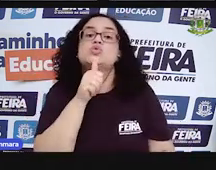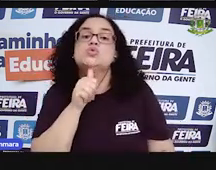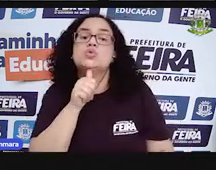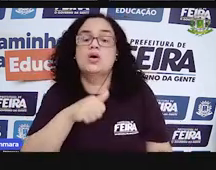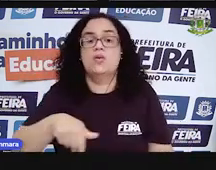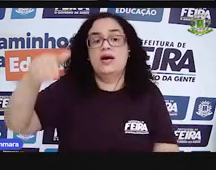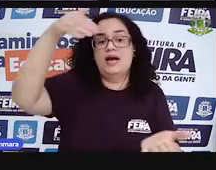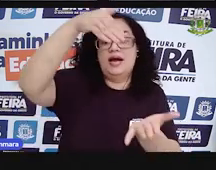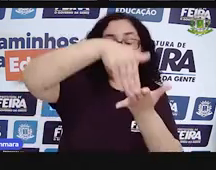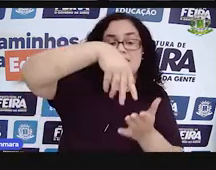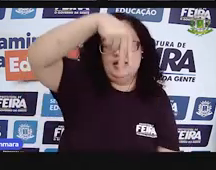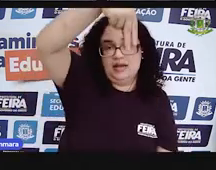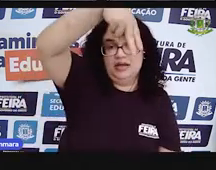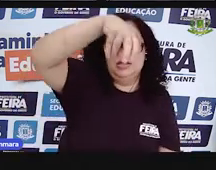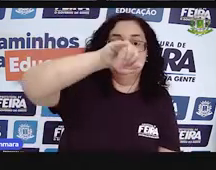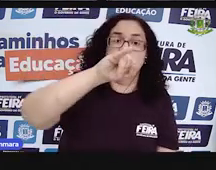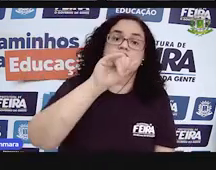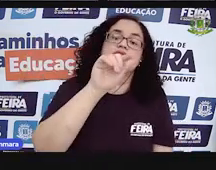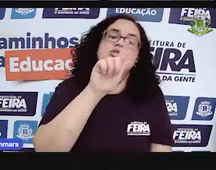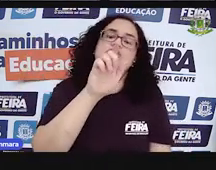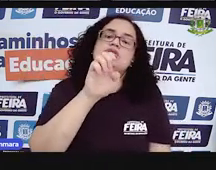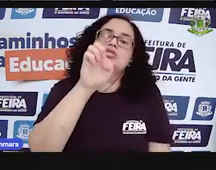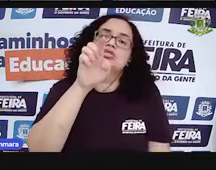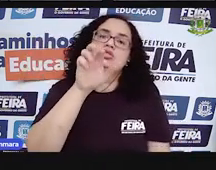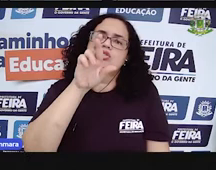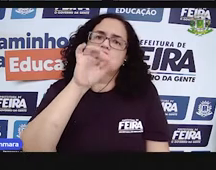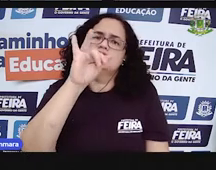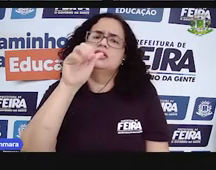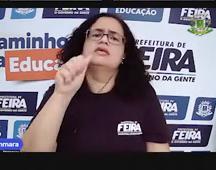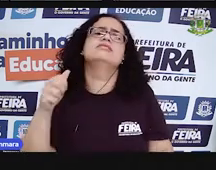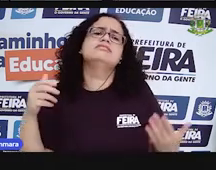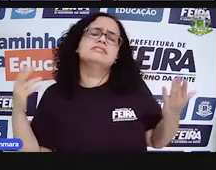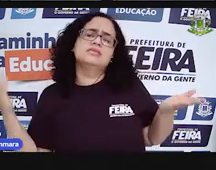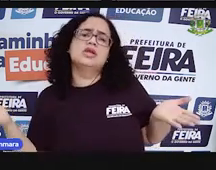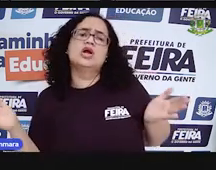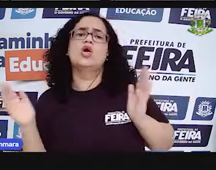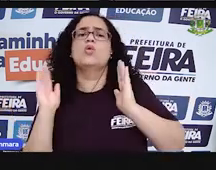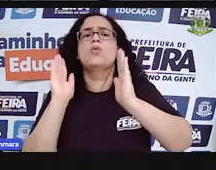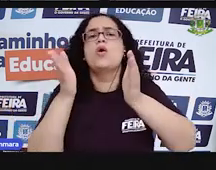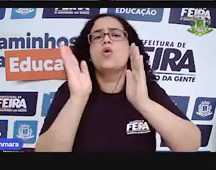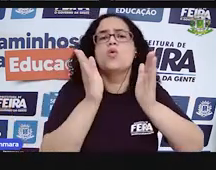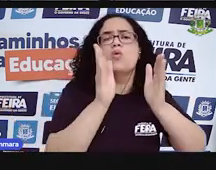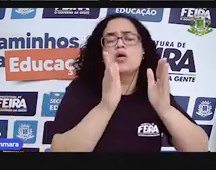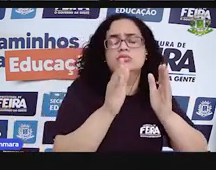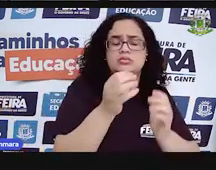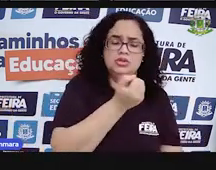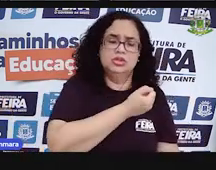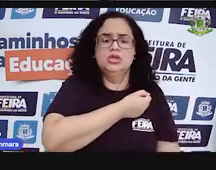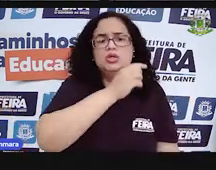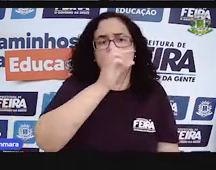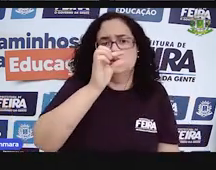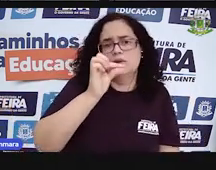olhando os valores, essa tabela tá em ordem crescente? Tá em ordem decrescente?